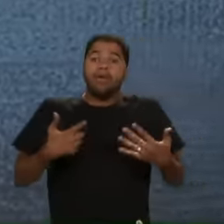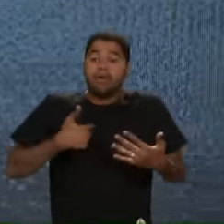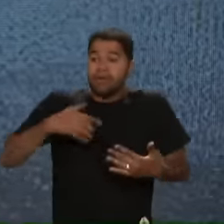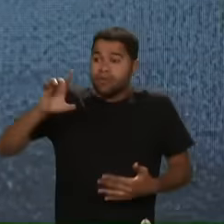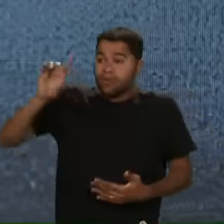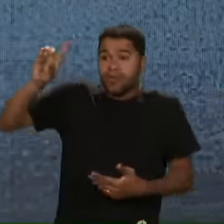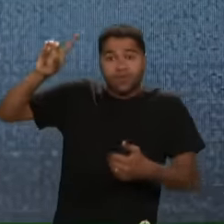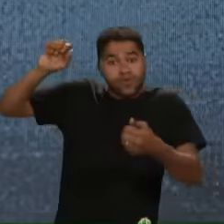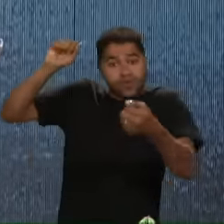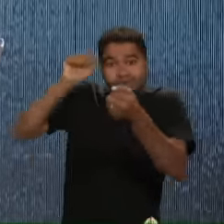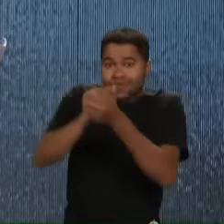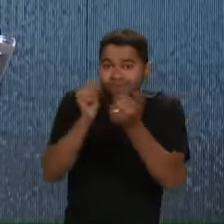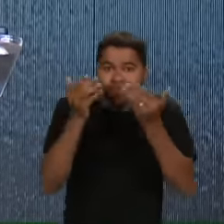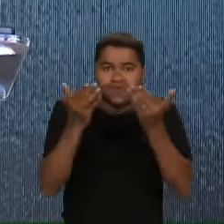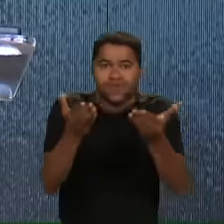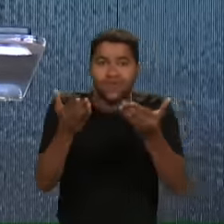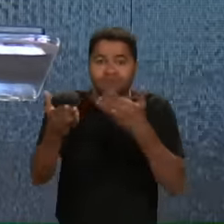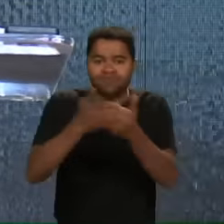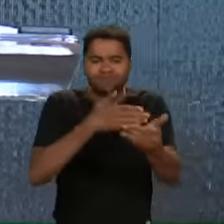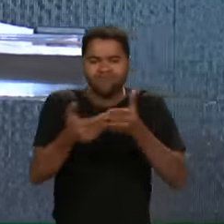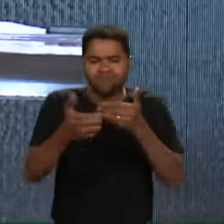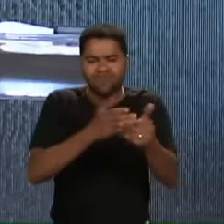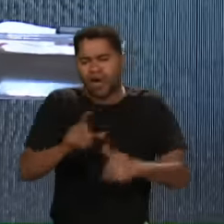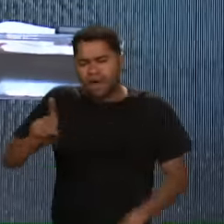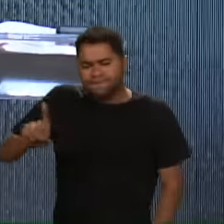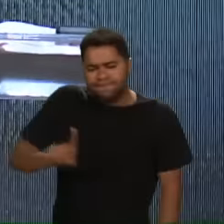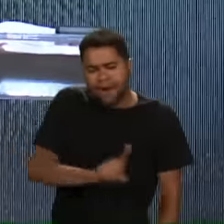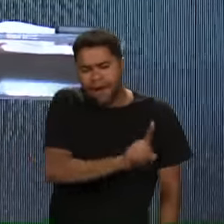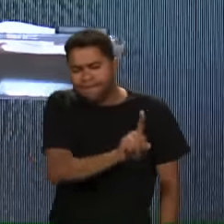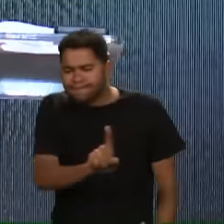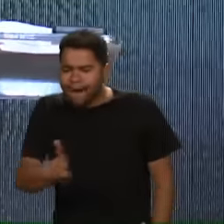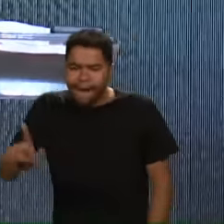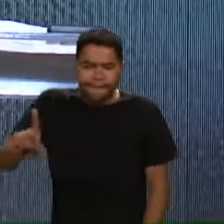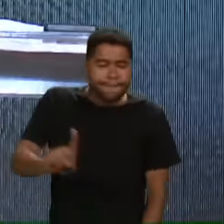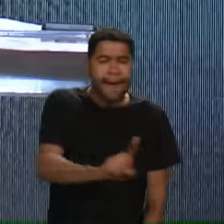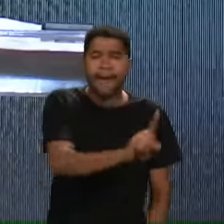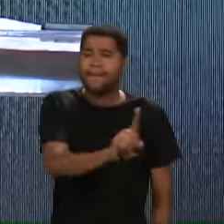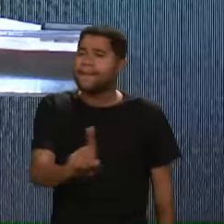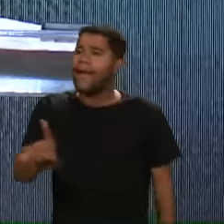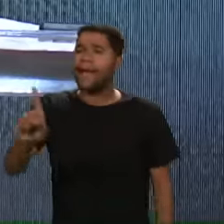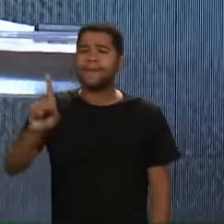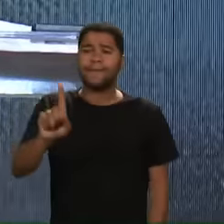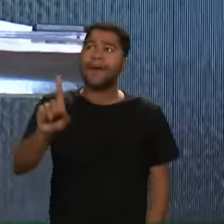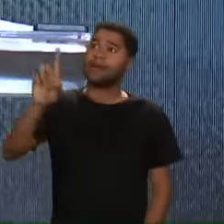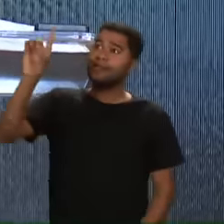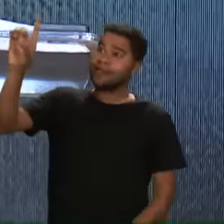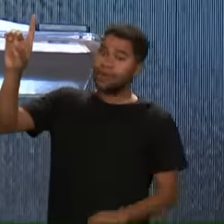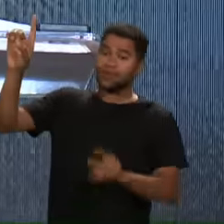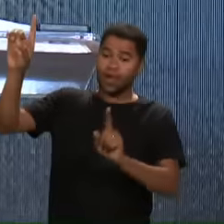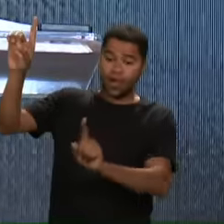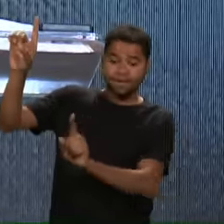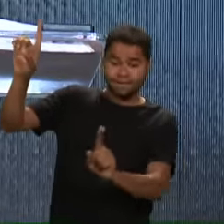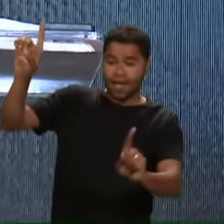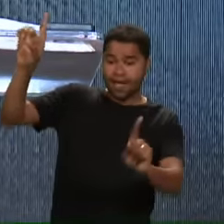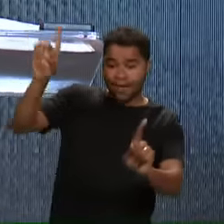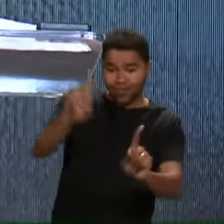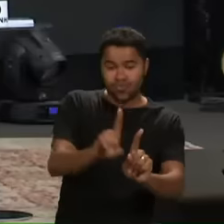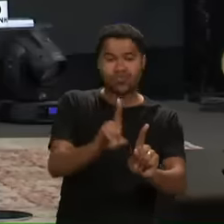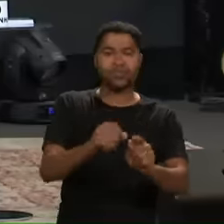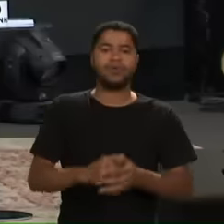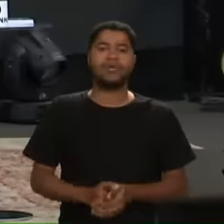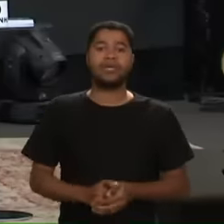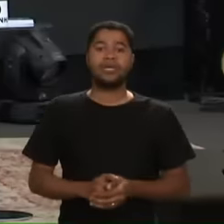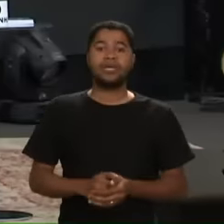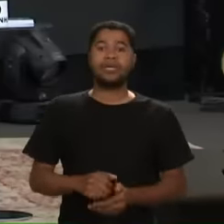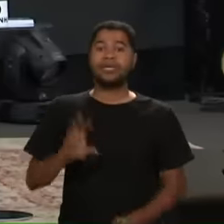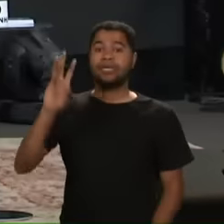Teu Deus é contigo Por onde quer que andares Isaías 41,